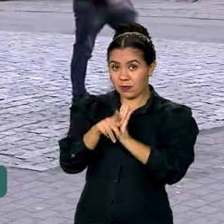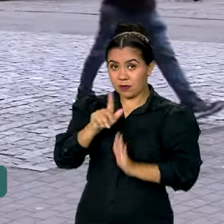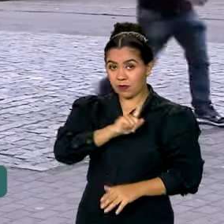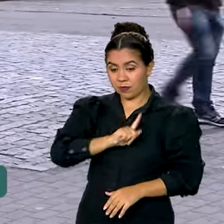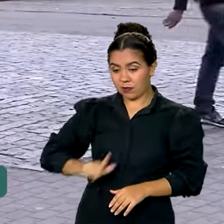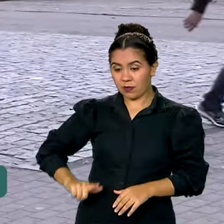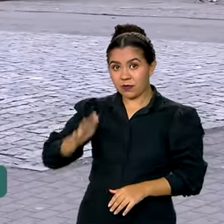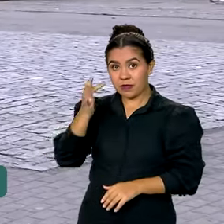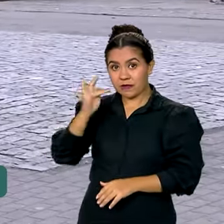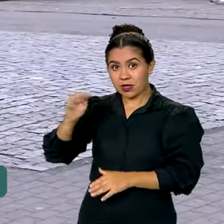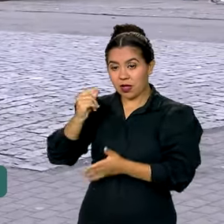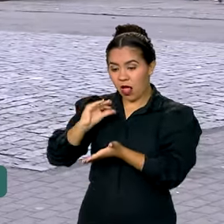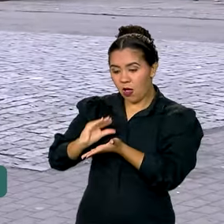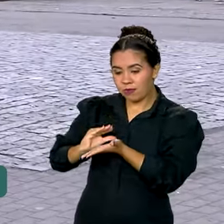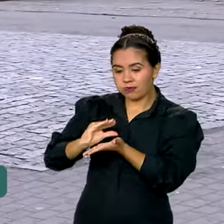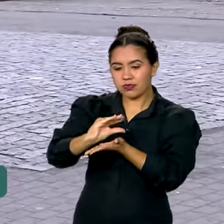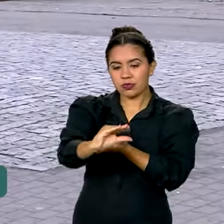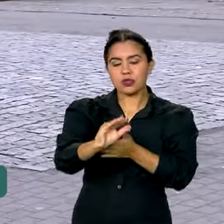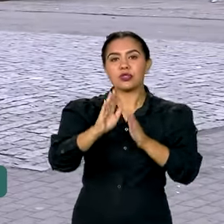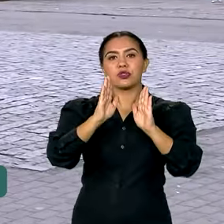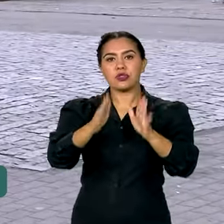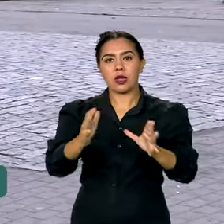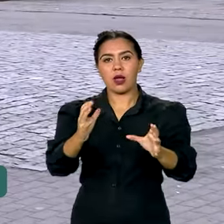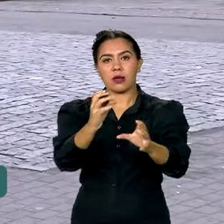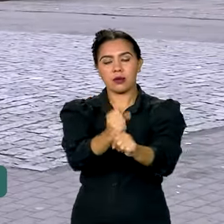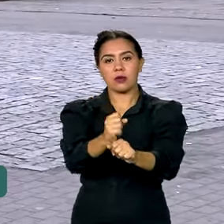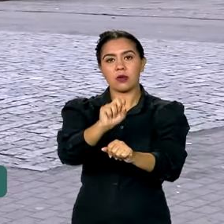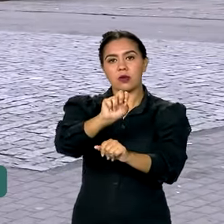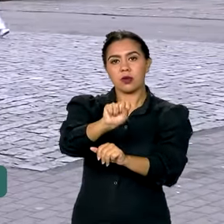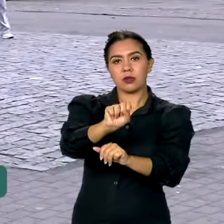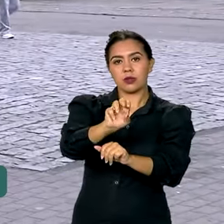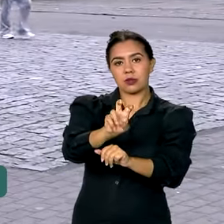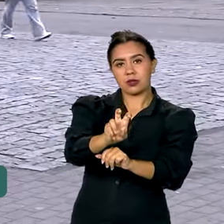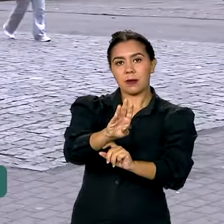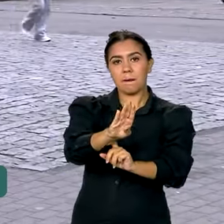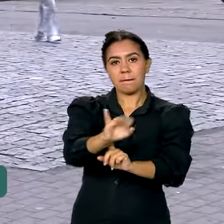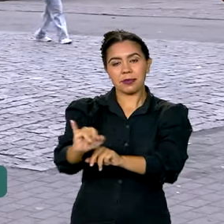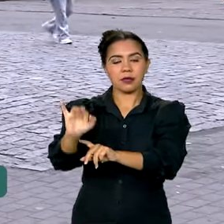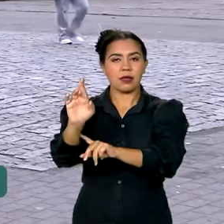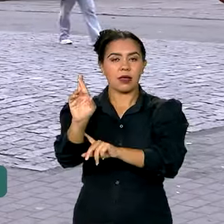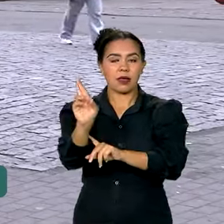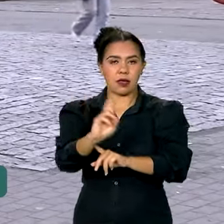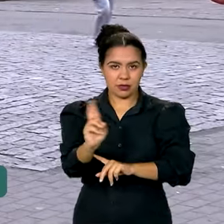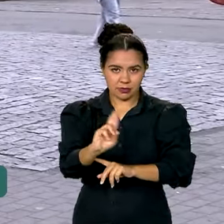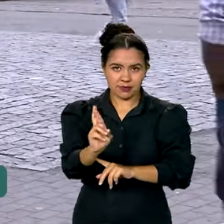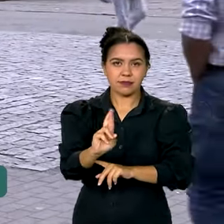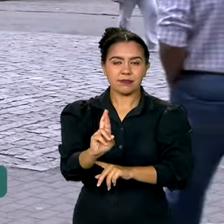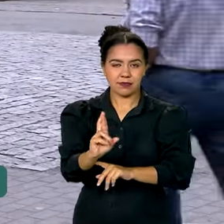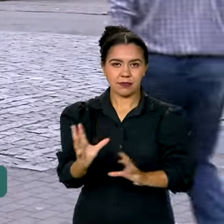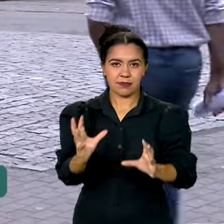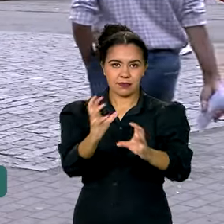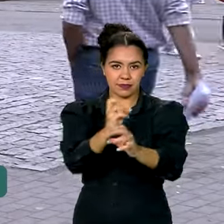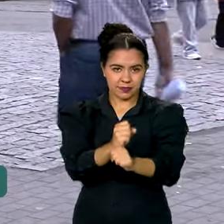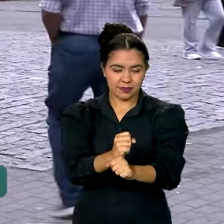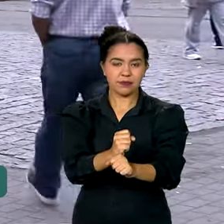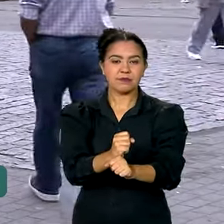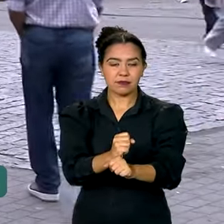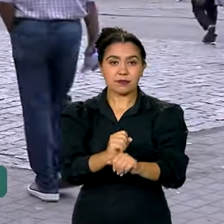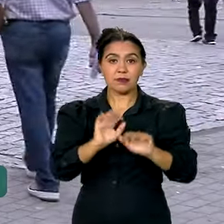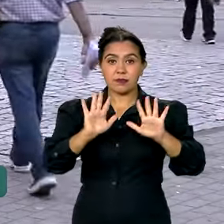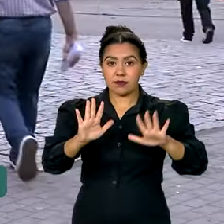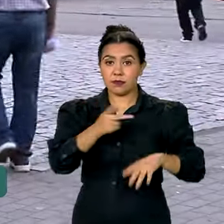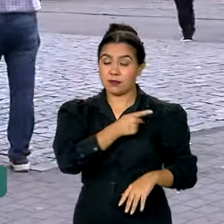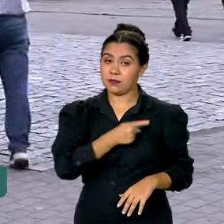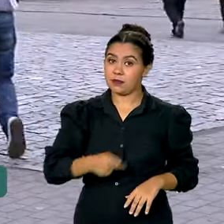Vanessa, já foram investidos 85 bilhões e 700 milhões de reais. O